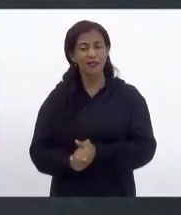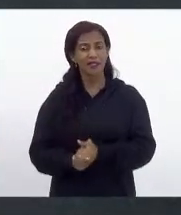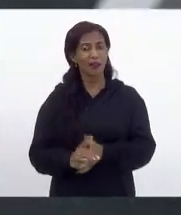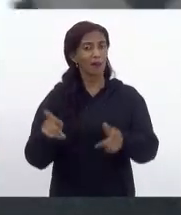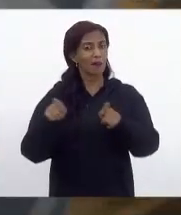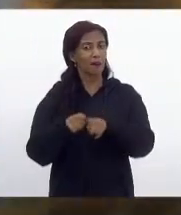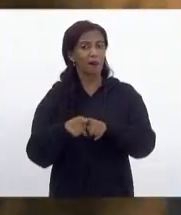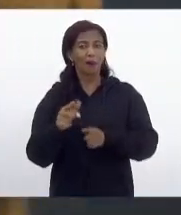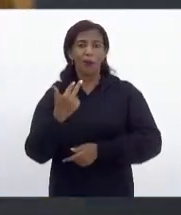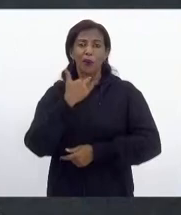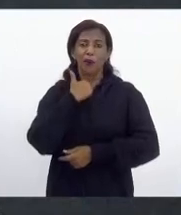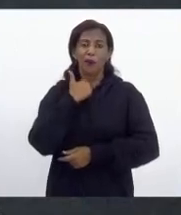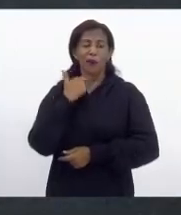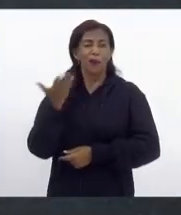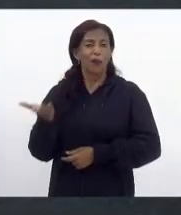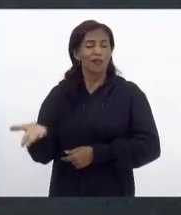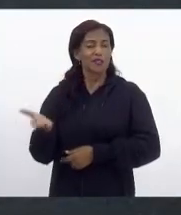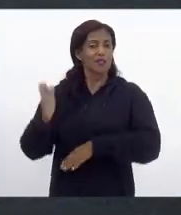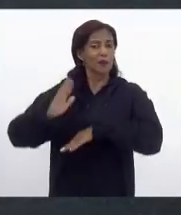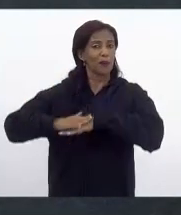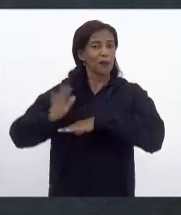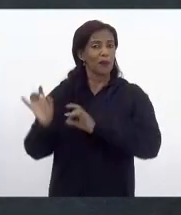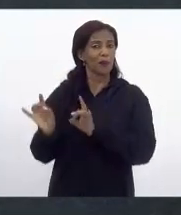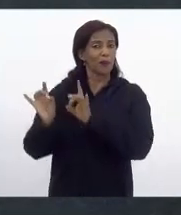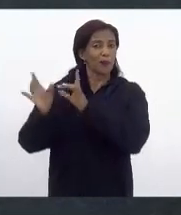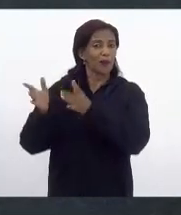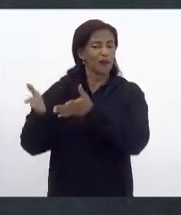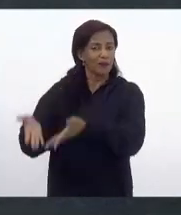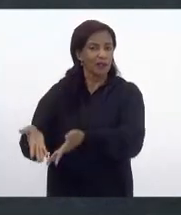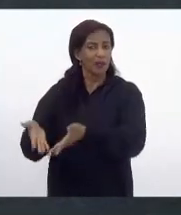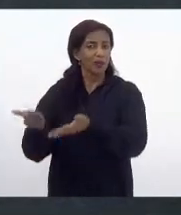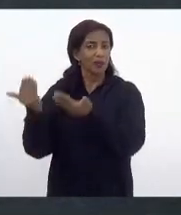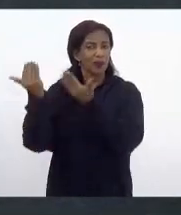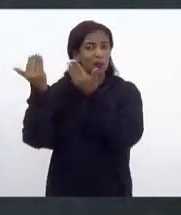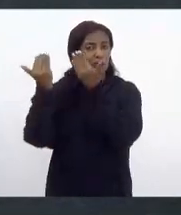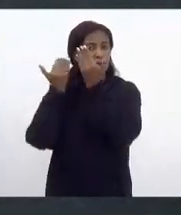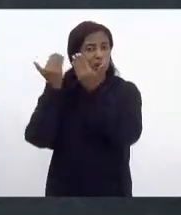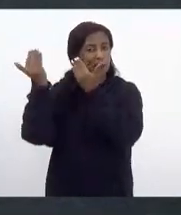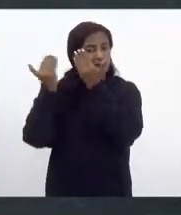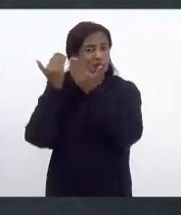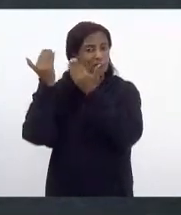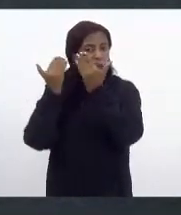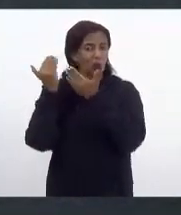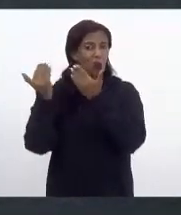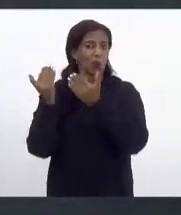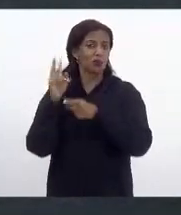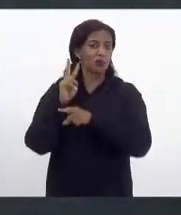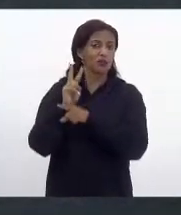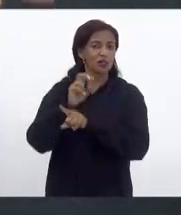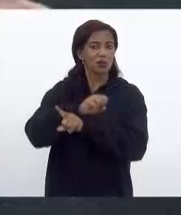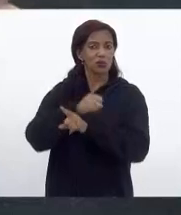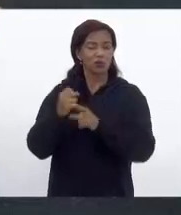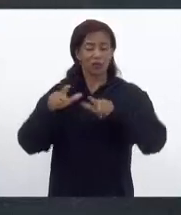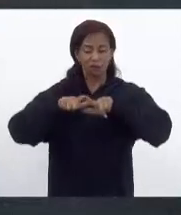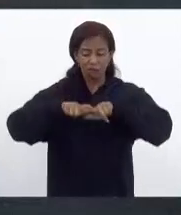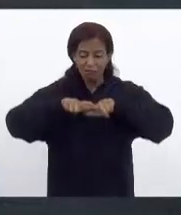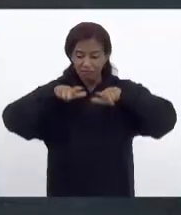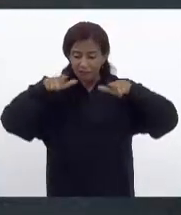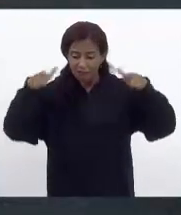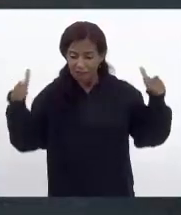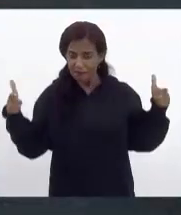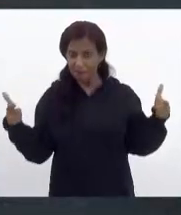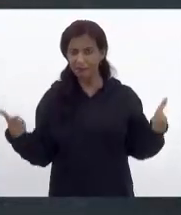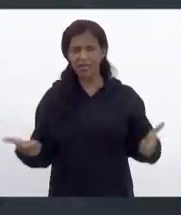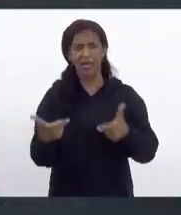também que não pode só ser exclusivamente por psicólogos e assistentes sociais. Tem que ampliar esse